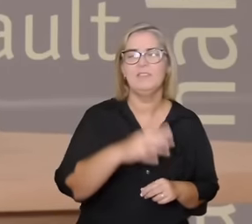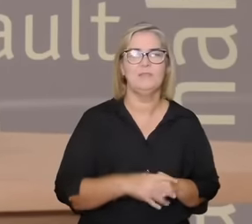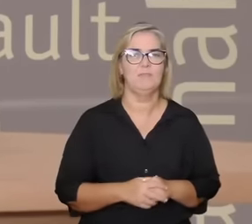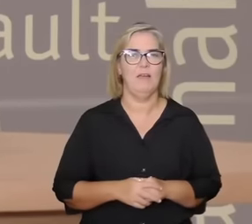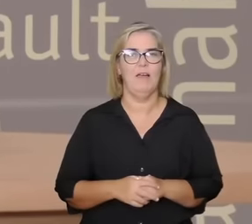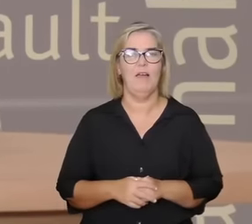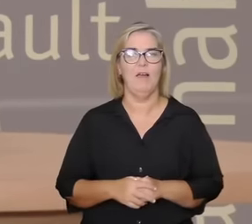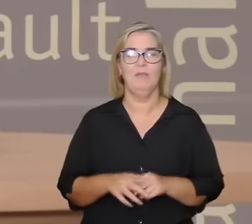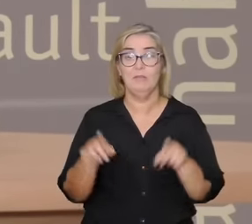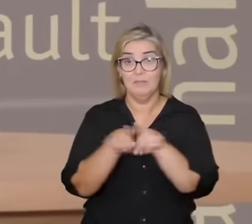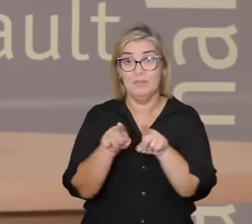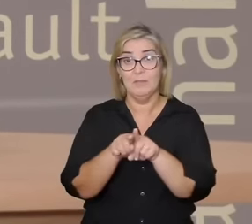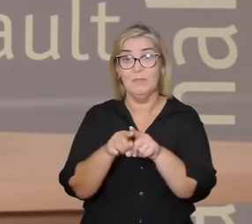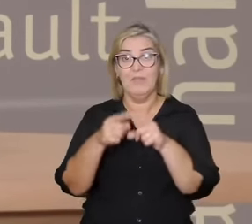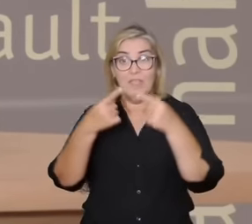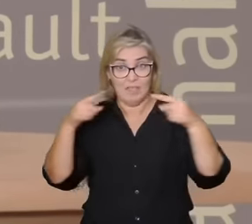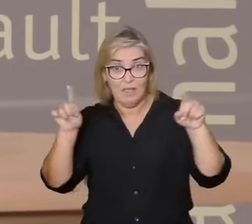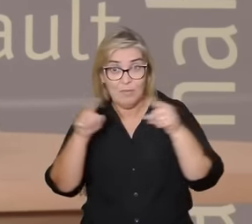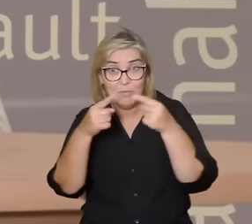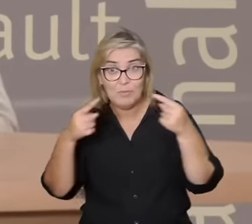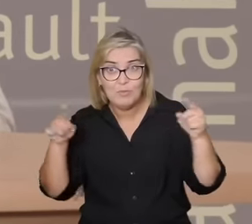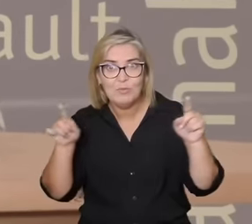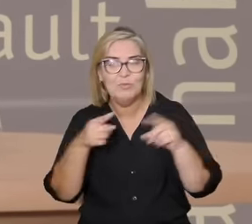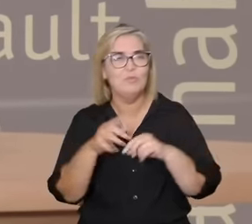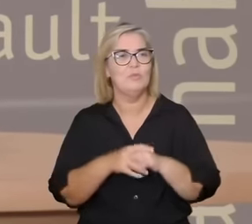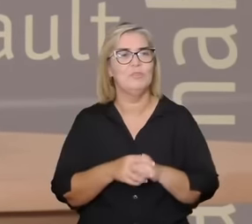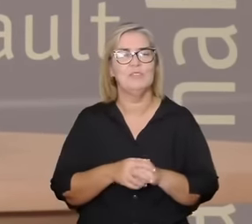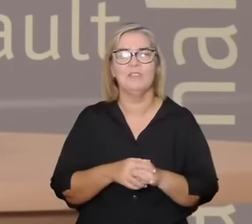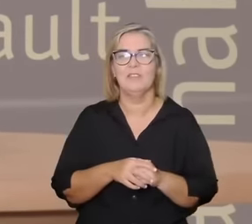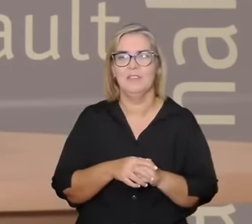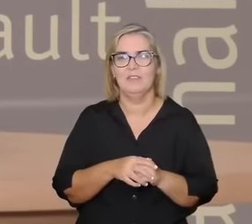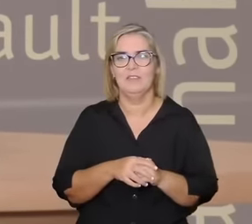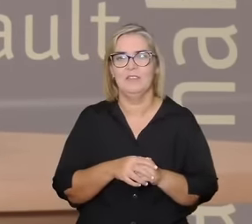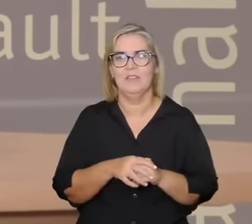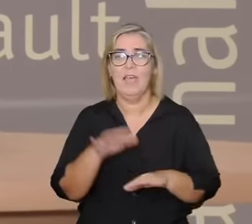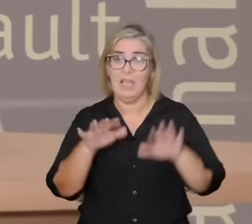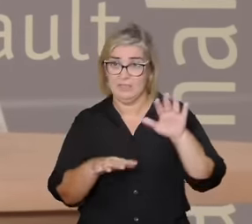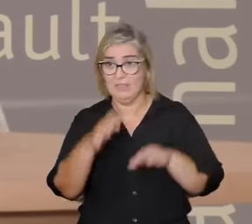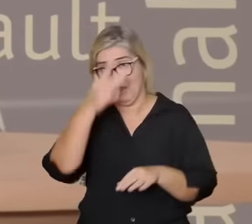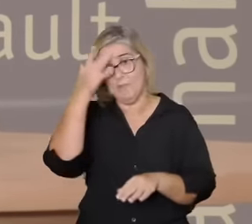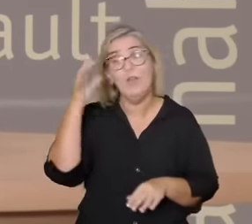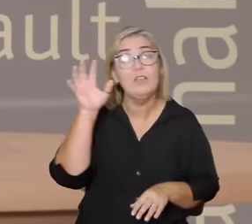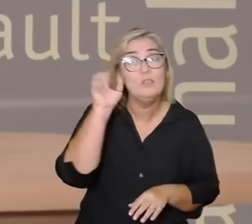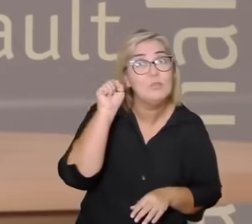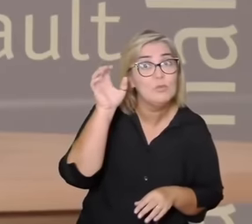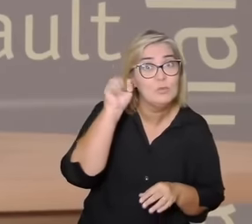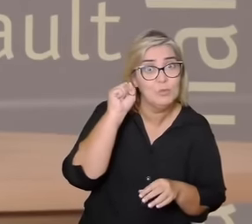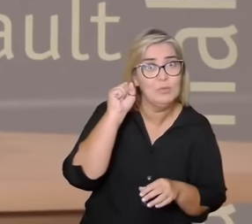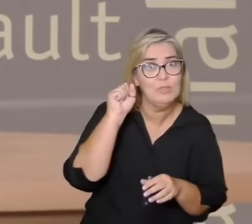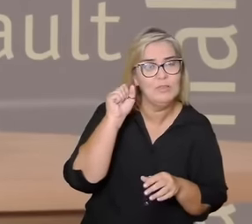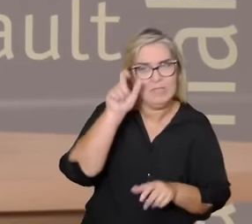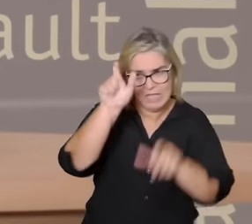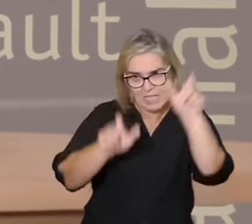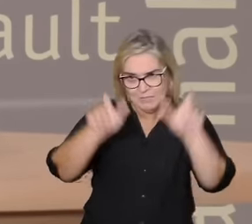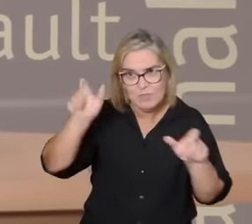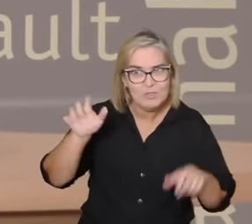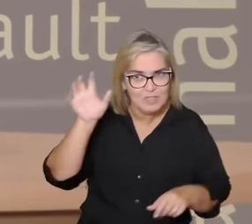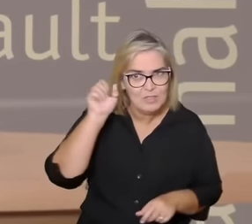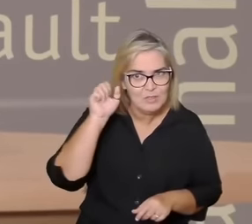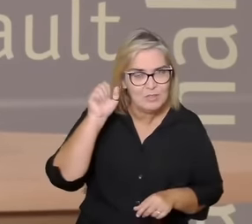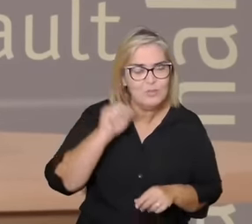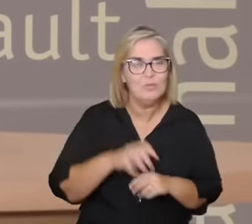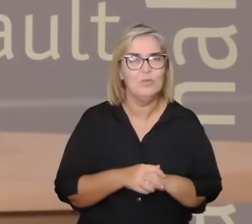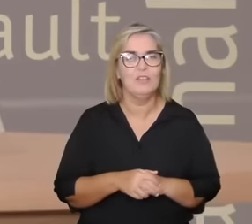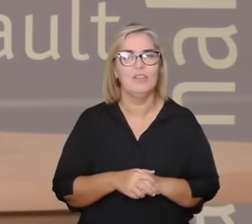da música que é uma trilha sonora muita gente acho que quem é ouvinte as pessoas ouvintes elas